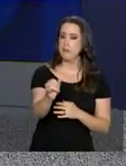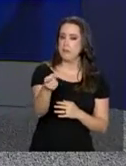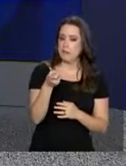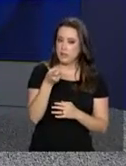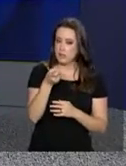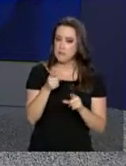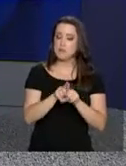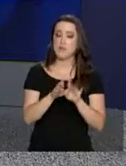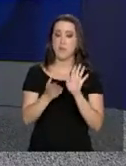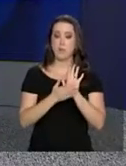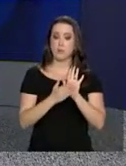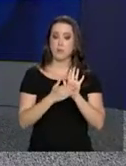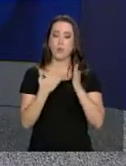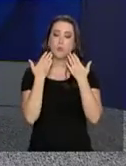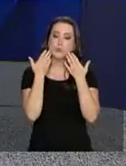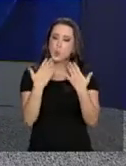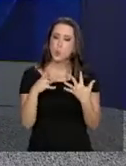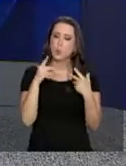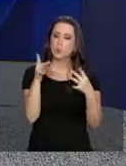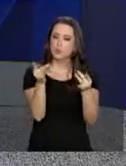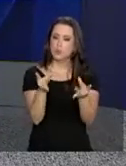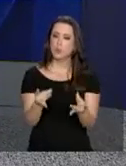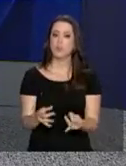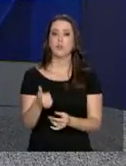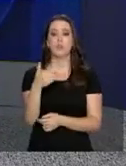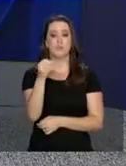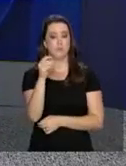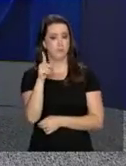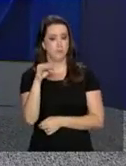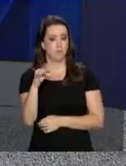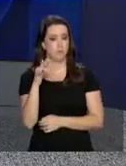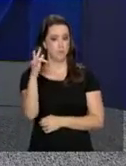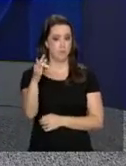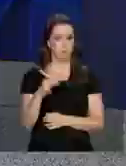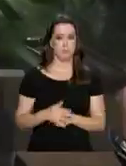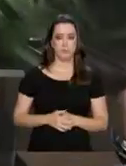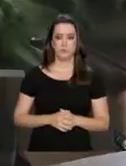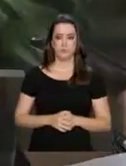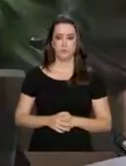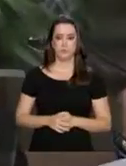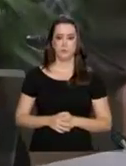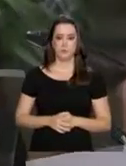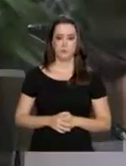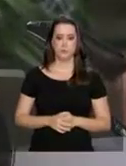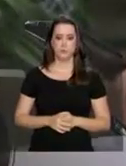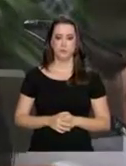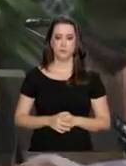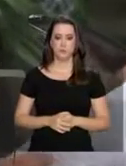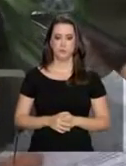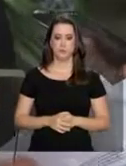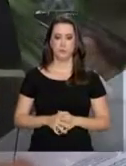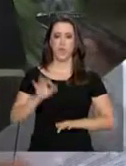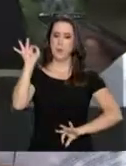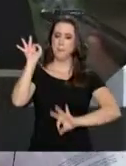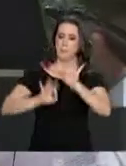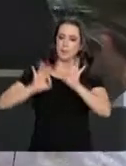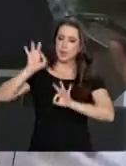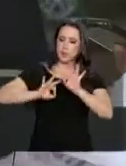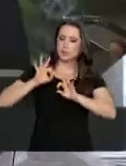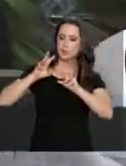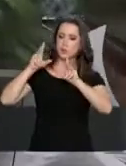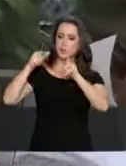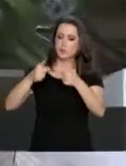de governo e governança pública para os próximos 100 dias. Foi um material preparado